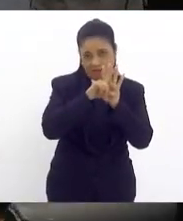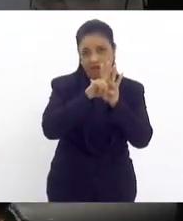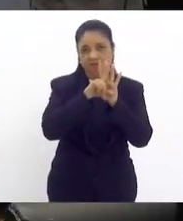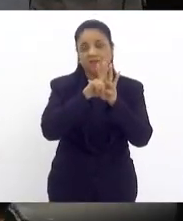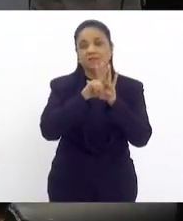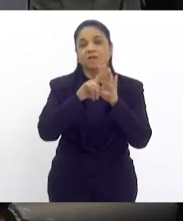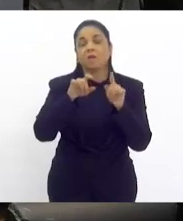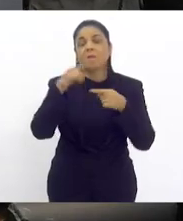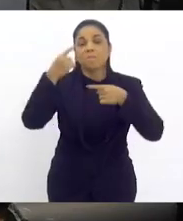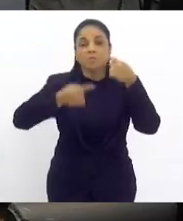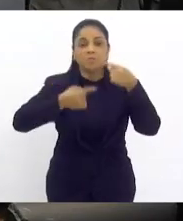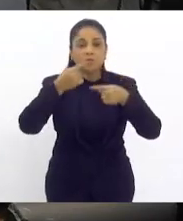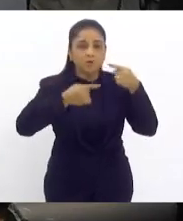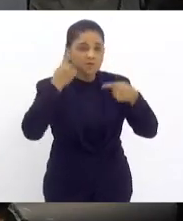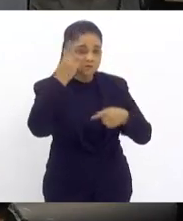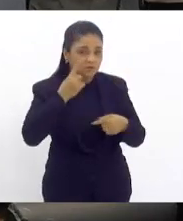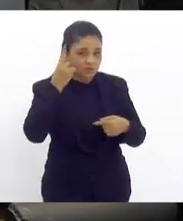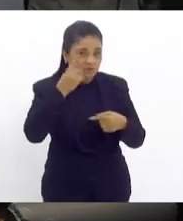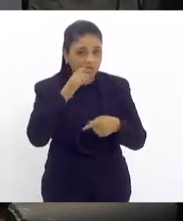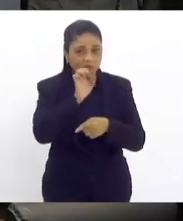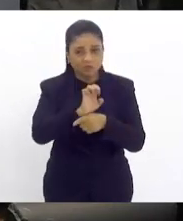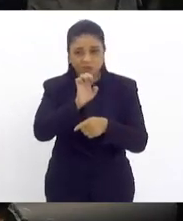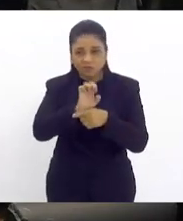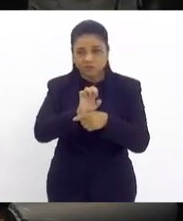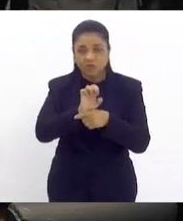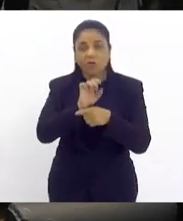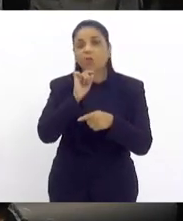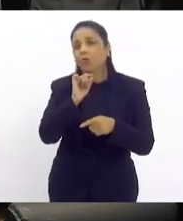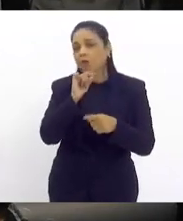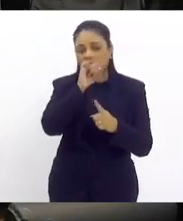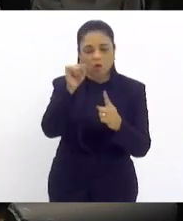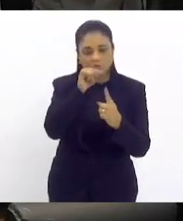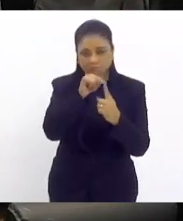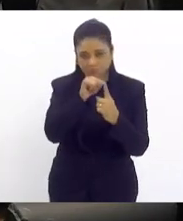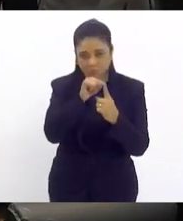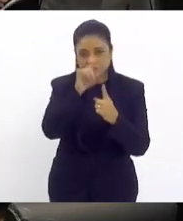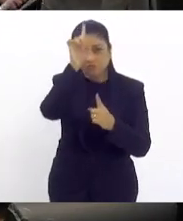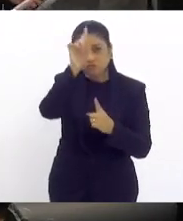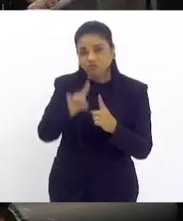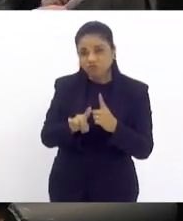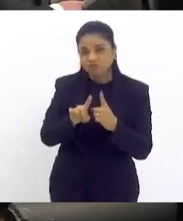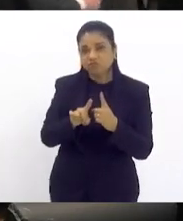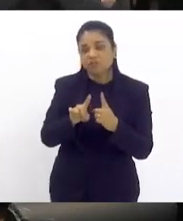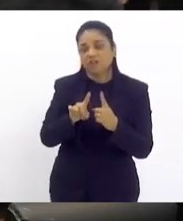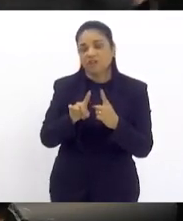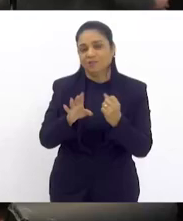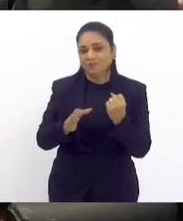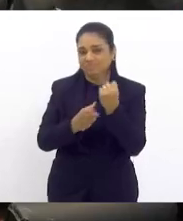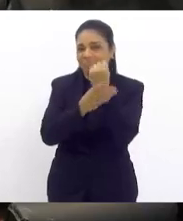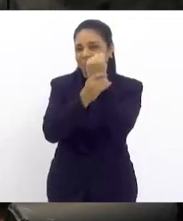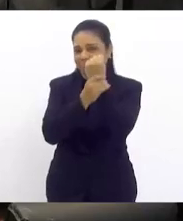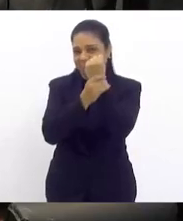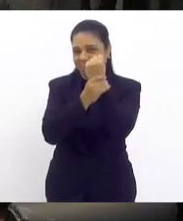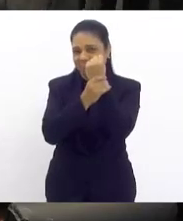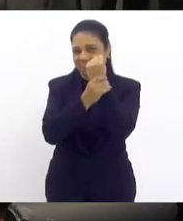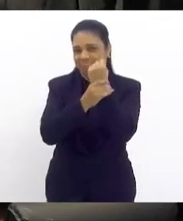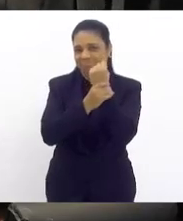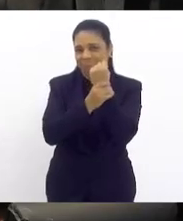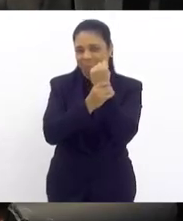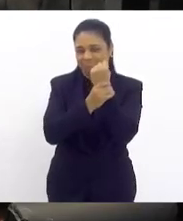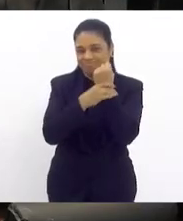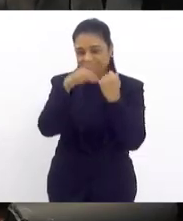estadual que tem como finalidade garantir a execução dos direitos das pessoas que têm